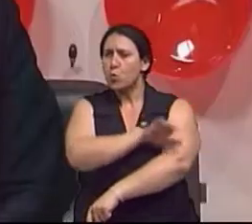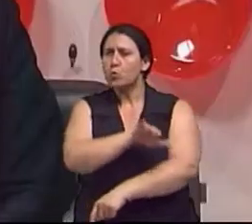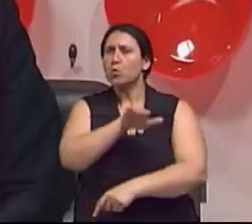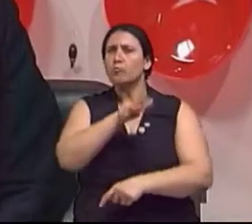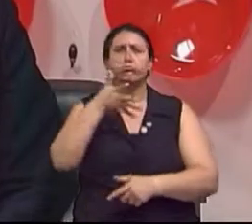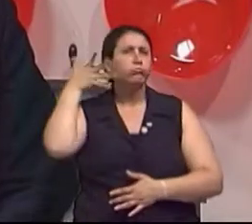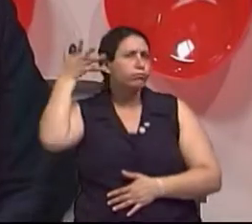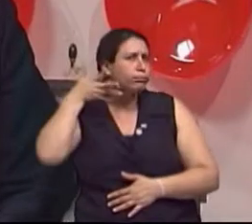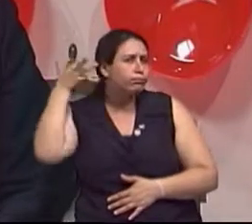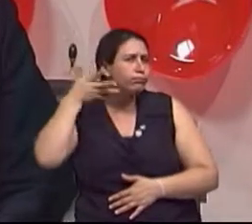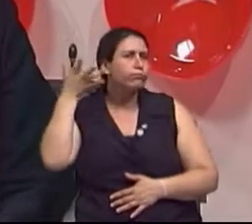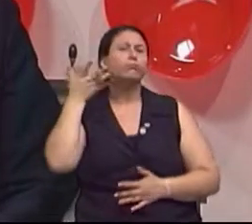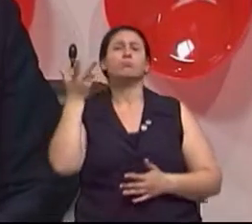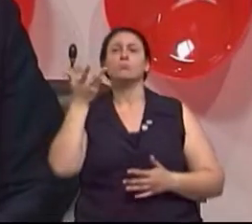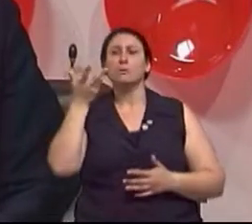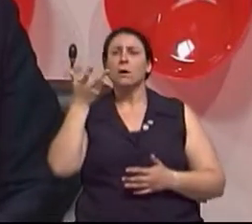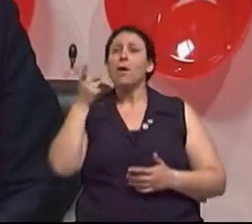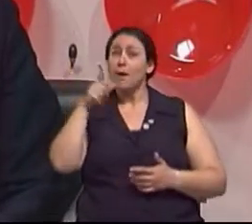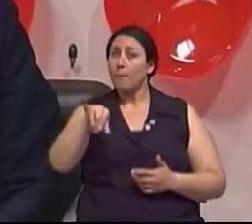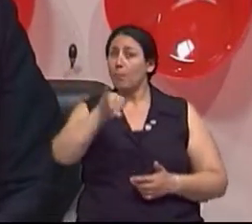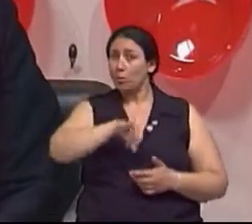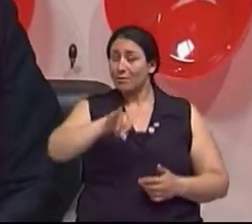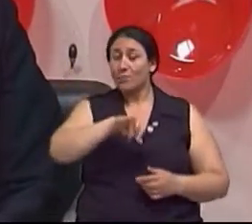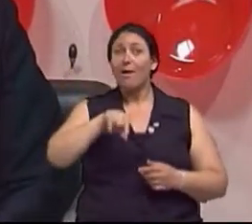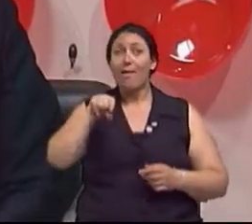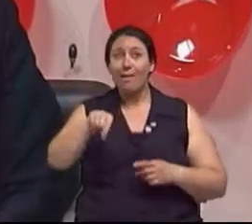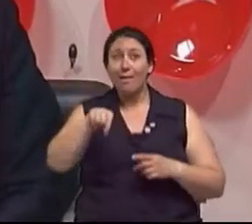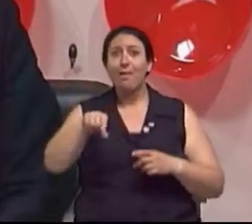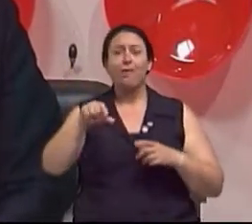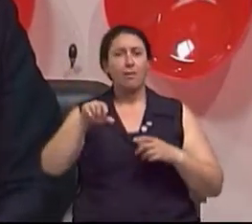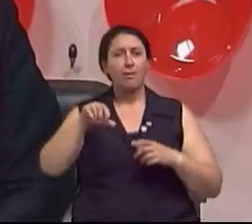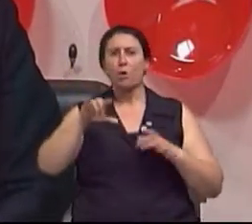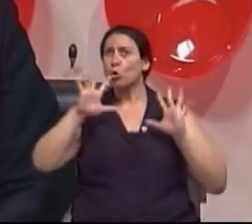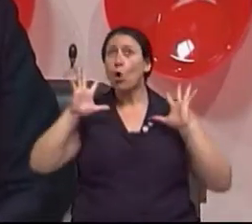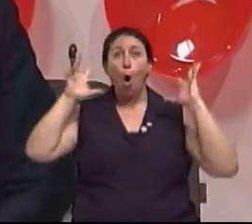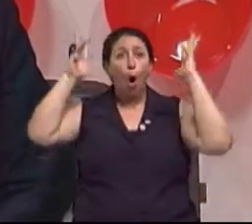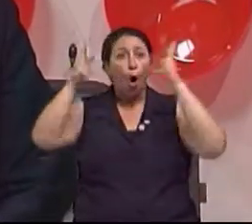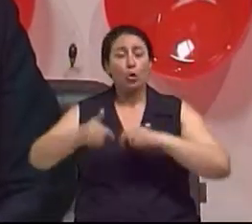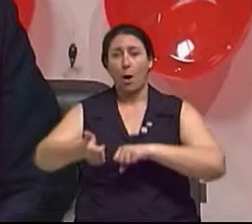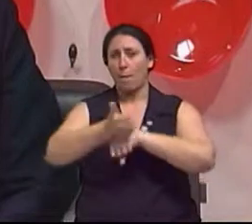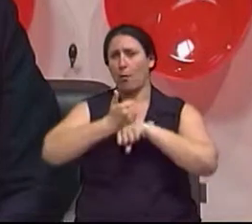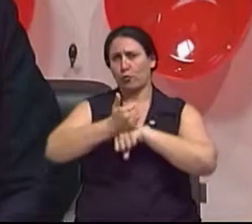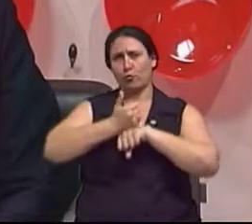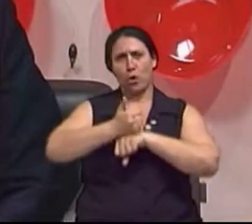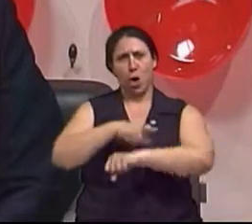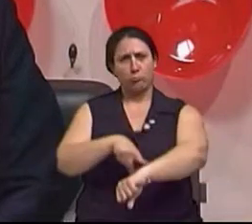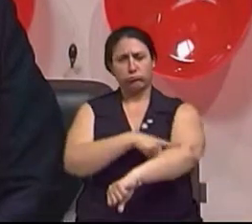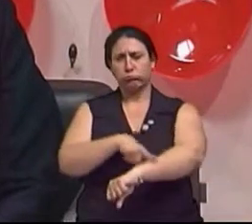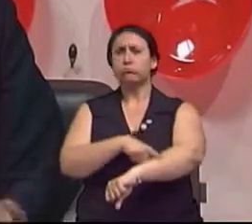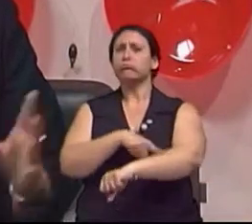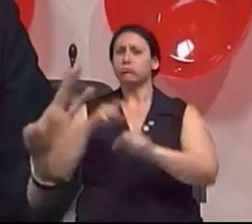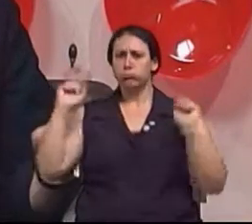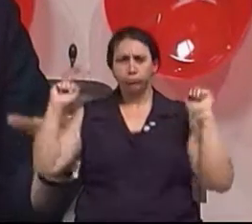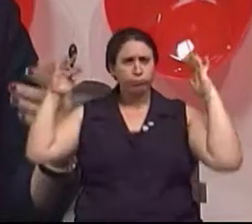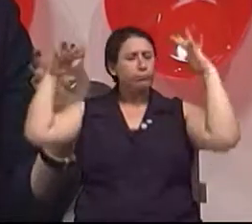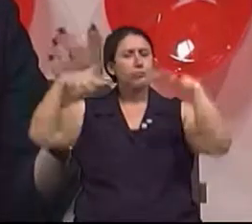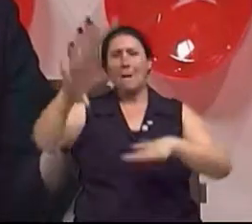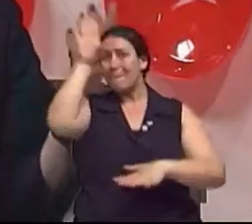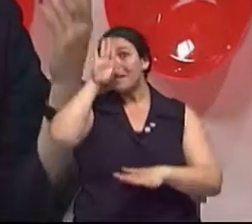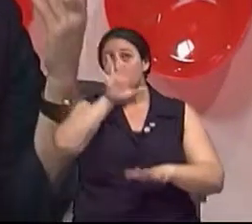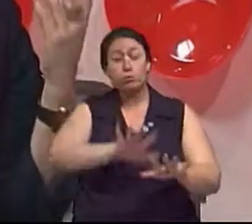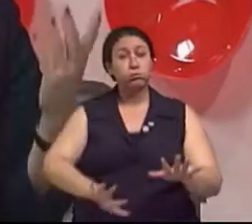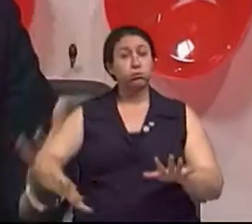né? É um evento que realmente é prestigiado por toda a dermatologia nacional. Ah, perfeito. Nós esperamos